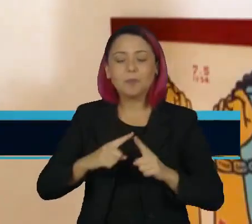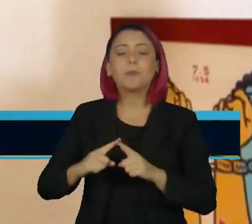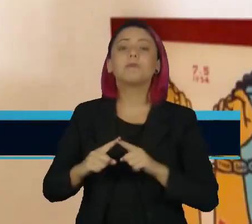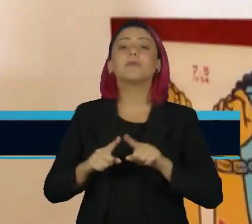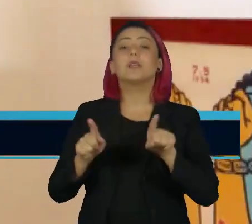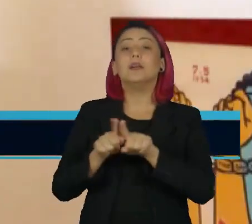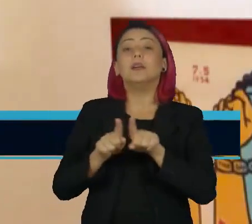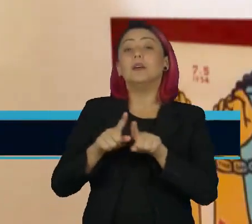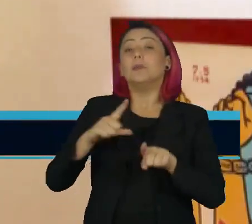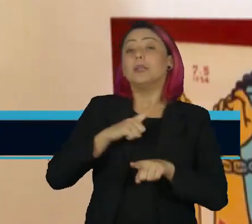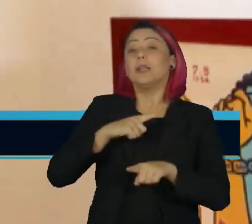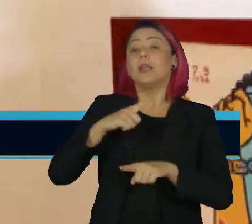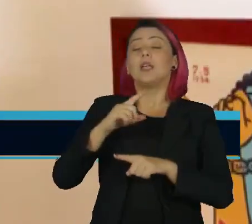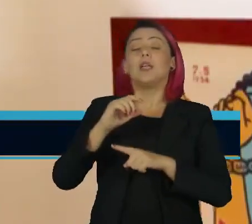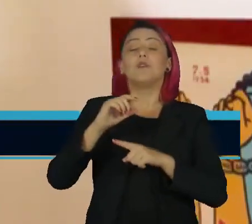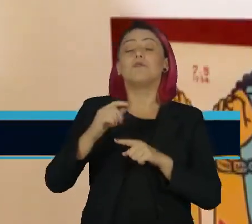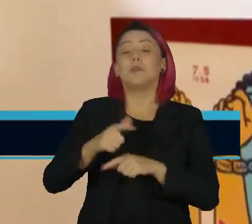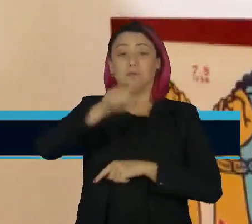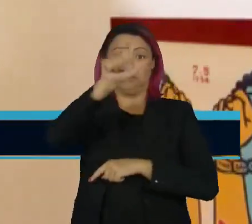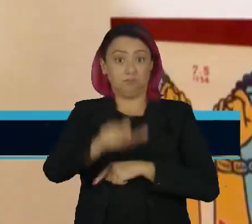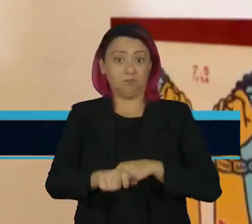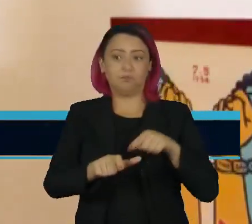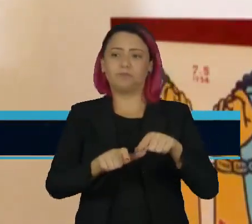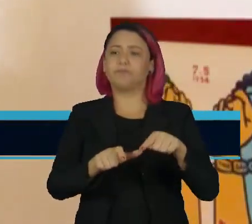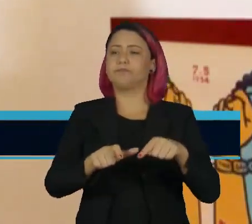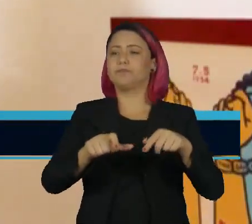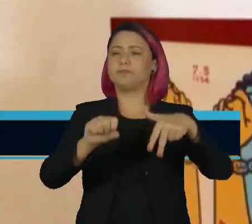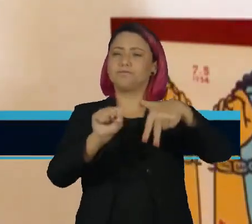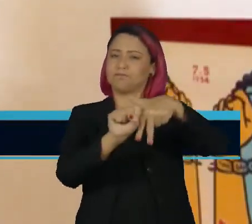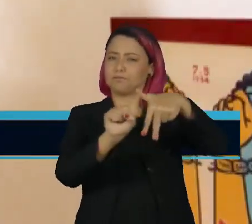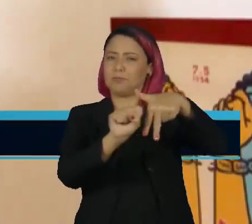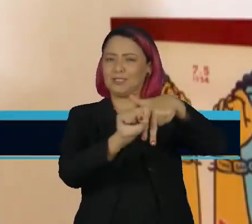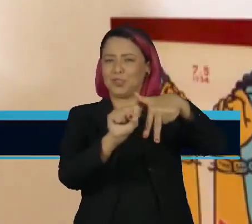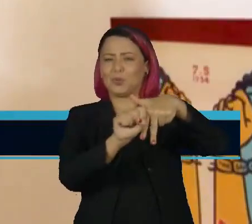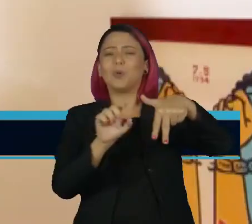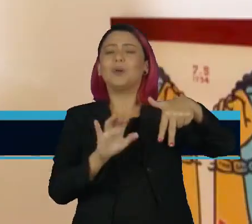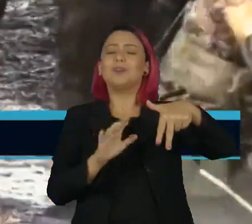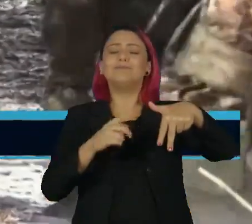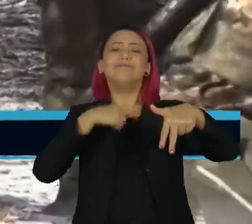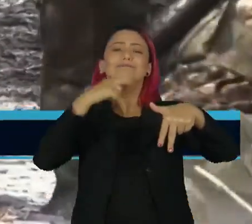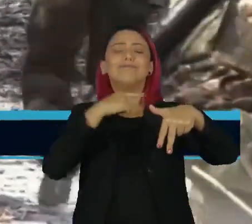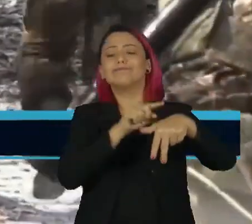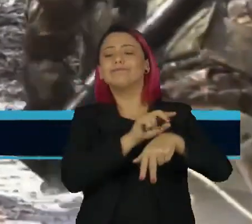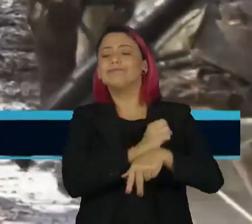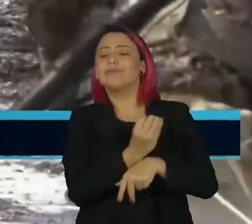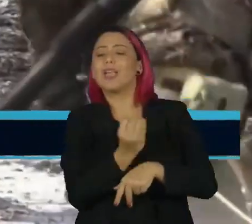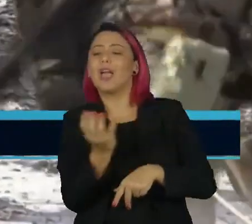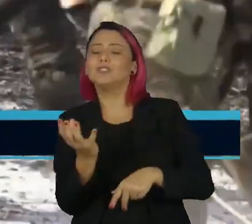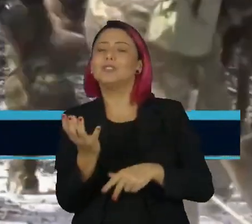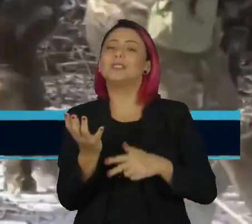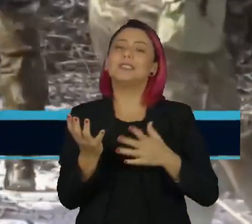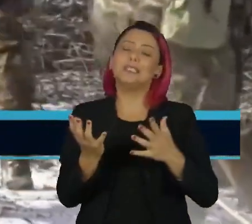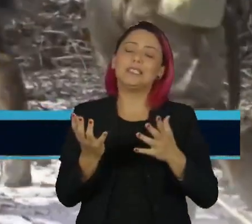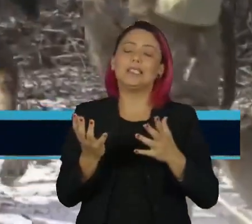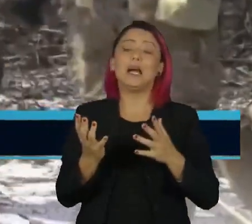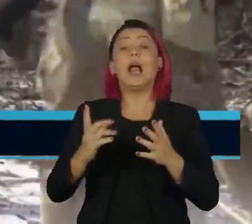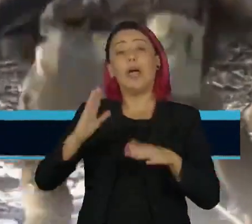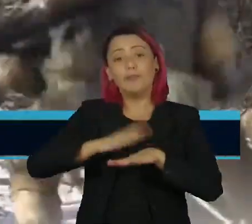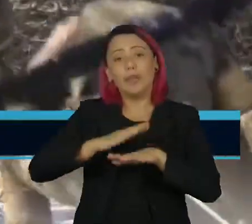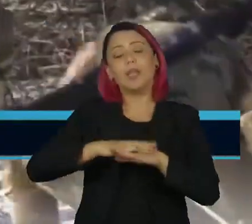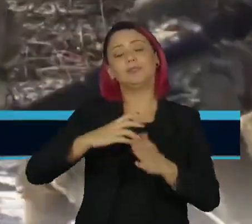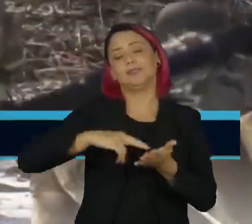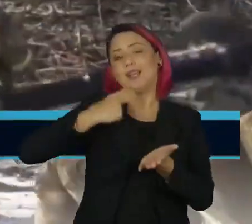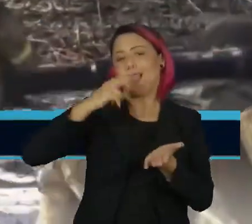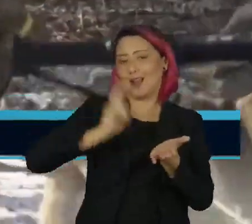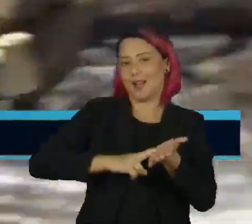Celso Amorim, impossibilitado de fazer a viagem até a Arábia Saudita. Mas em sua carta, de 16 de